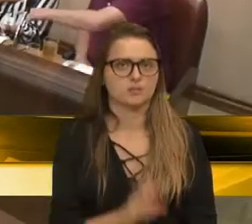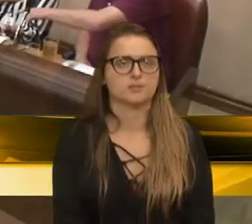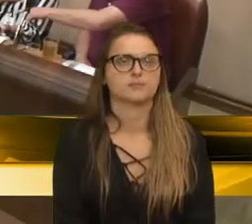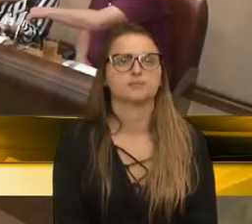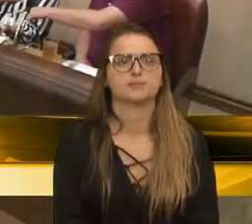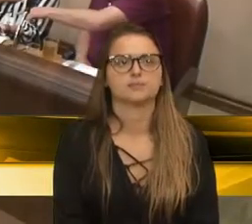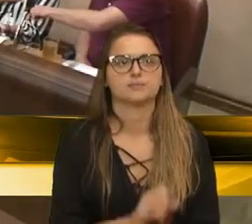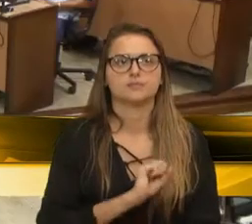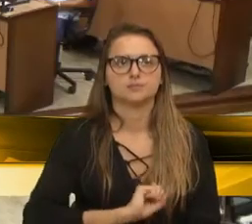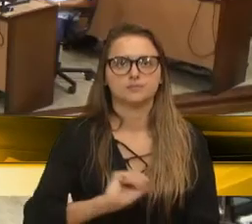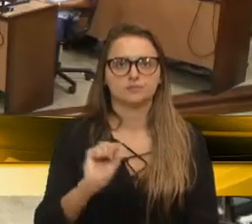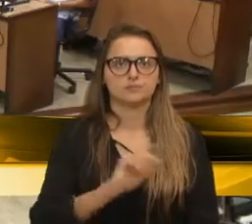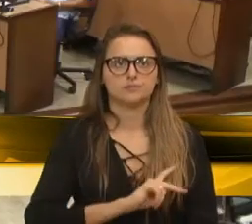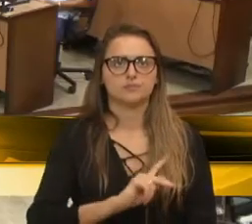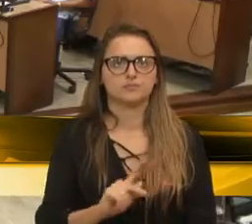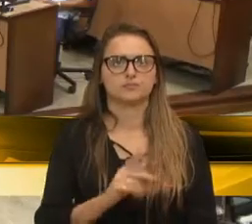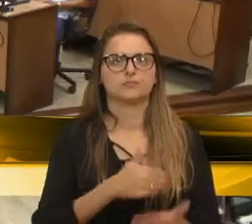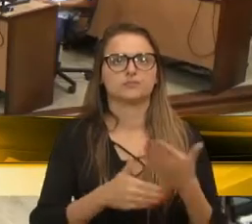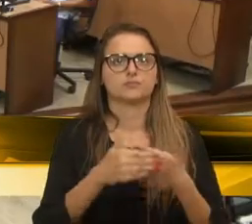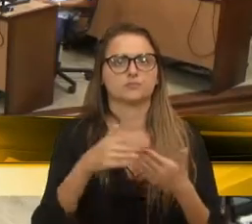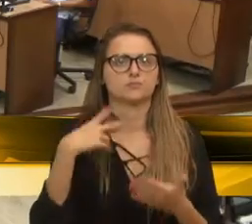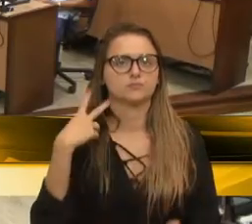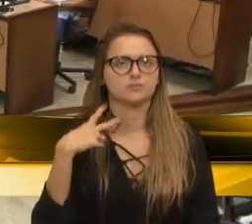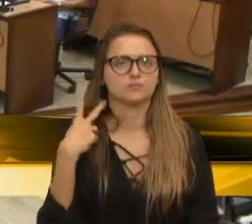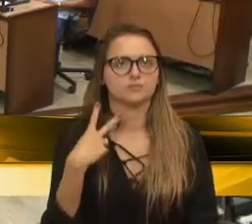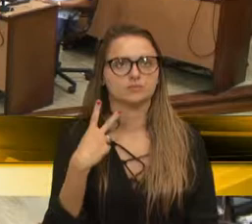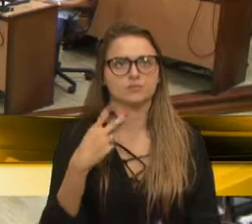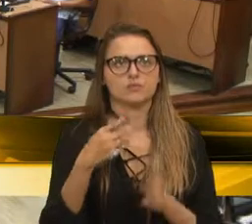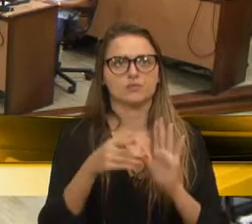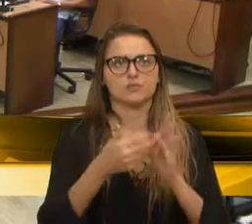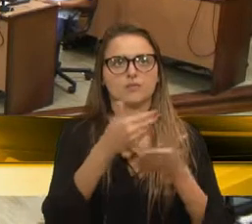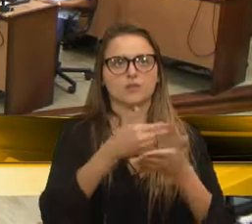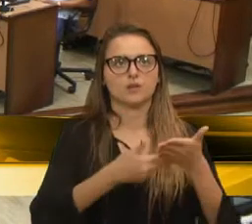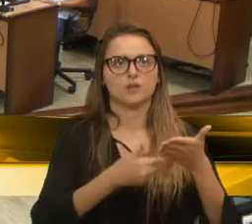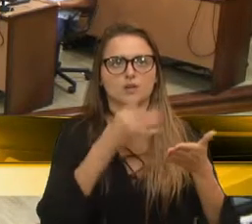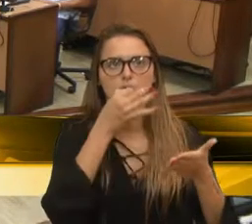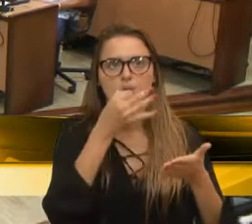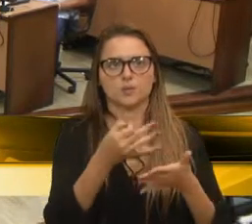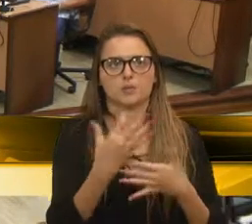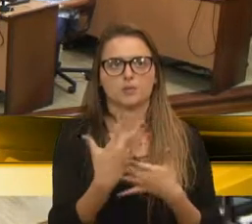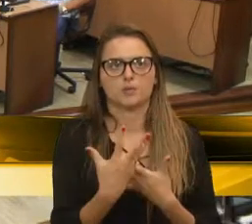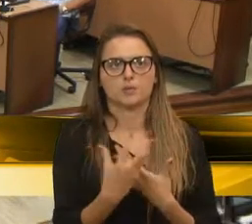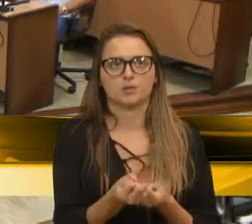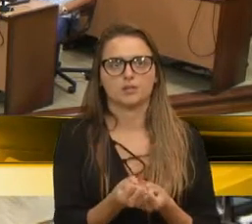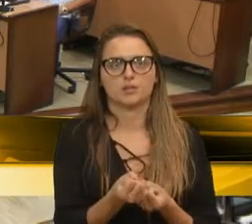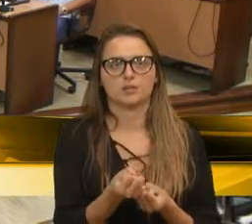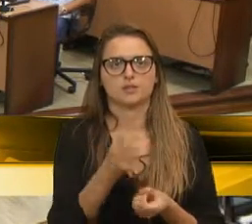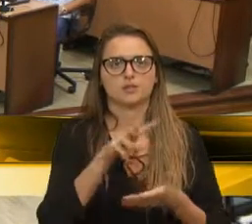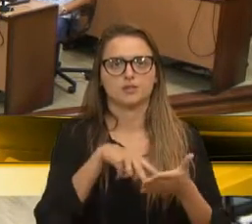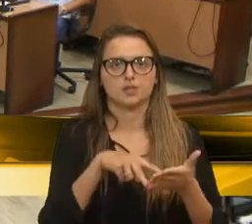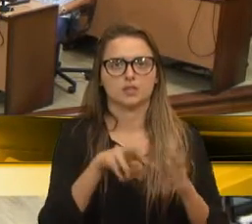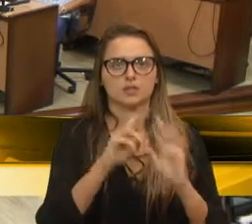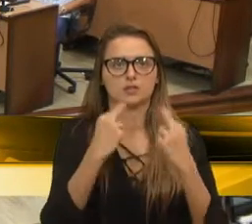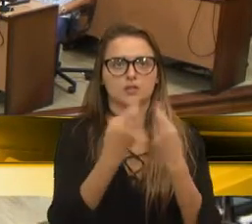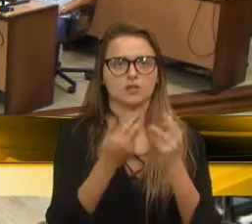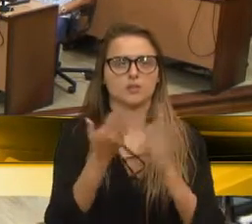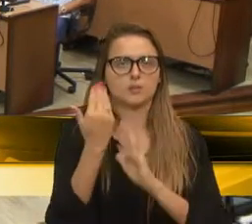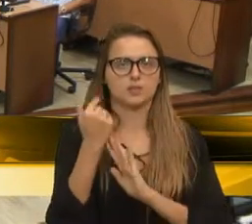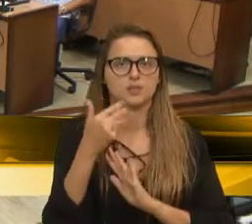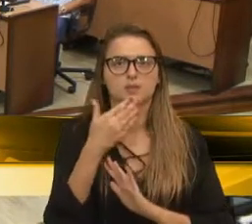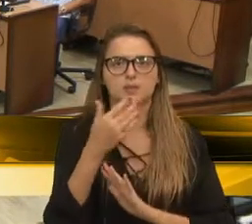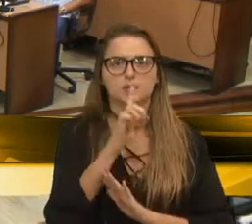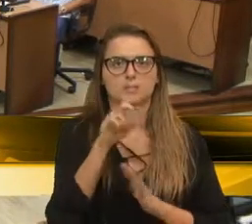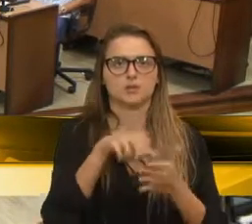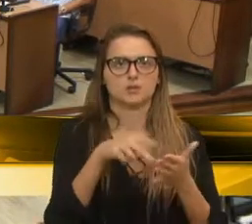Senhor presidente, senhoras vereadoras, senhores vereadores, o parecer é favorável e foi lido em sessão anterior, por isso eu peço dispensa da leitura.